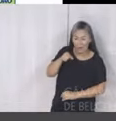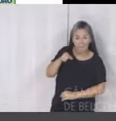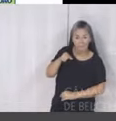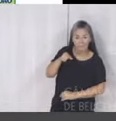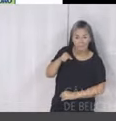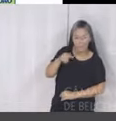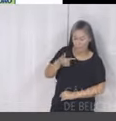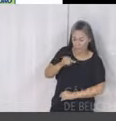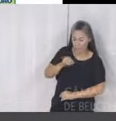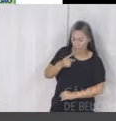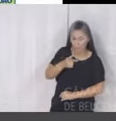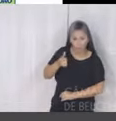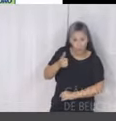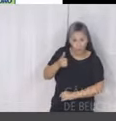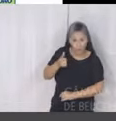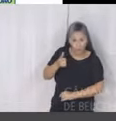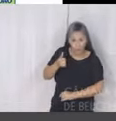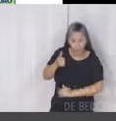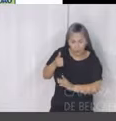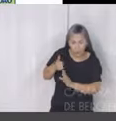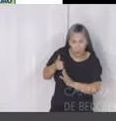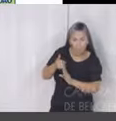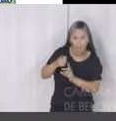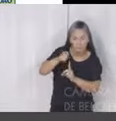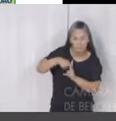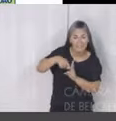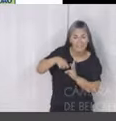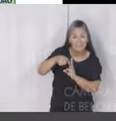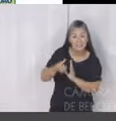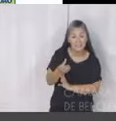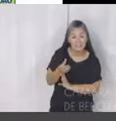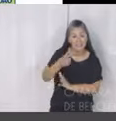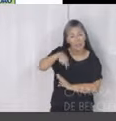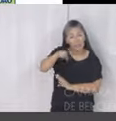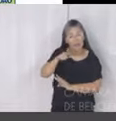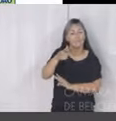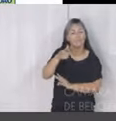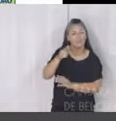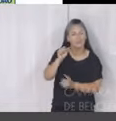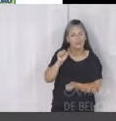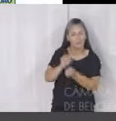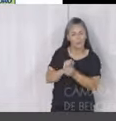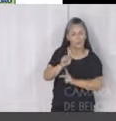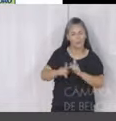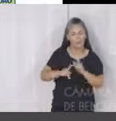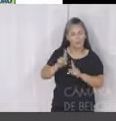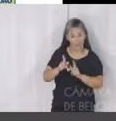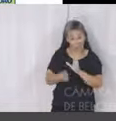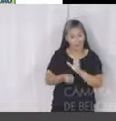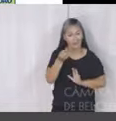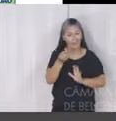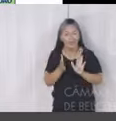2021, nós construímos com grande participação popular o plano de metas.